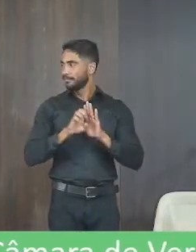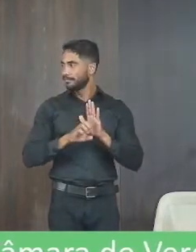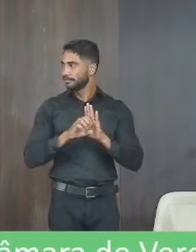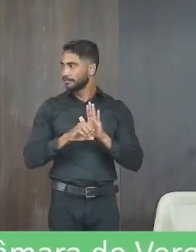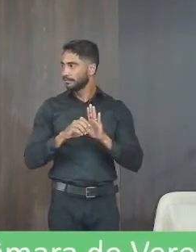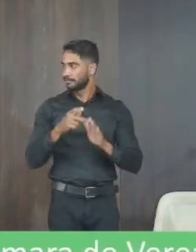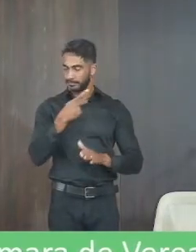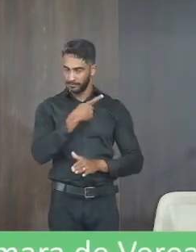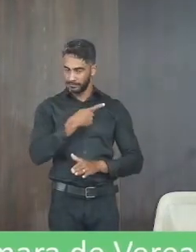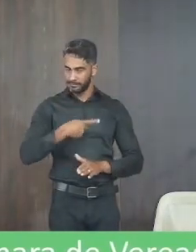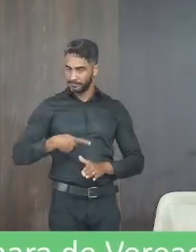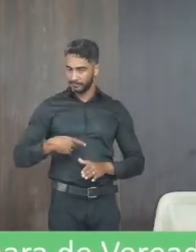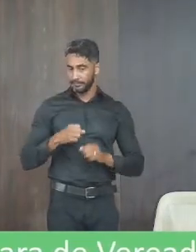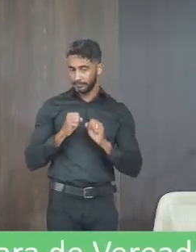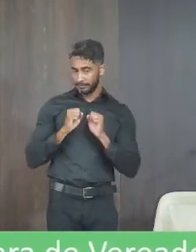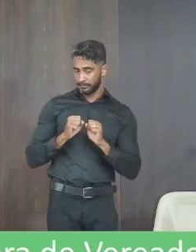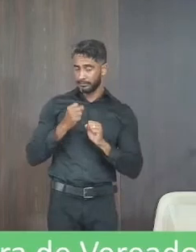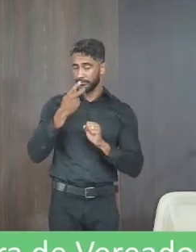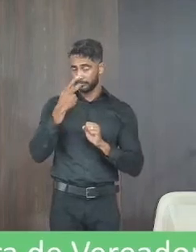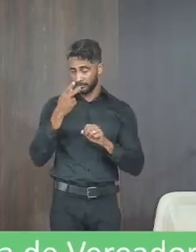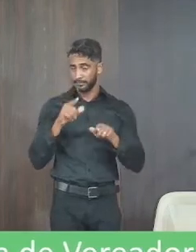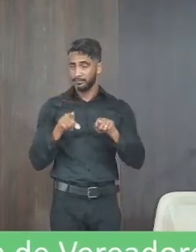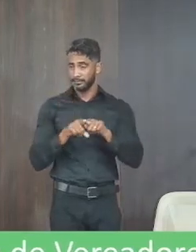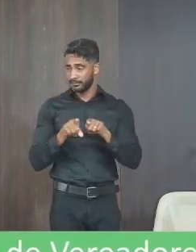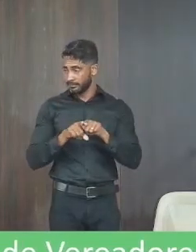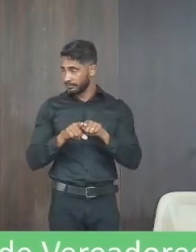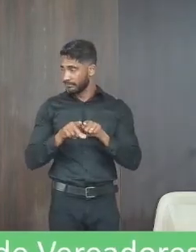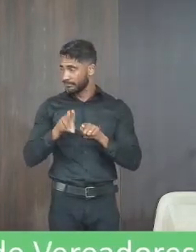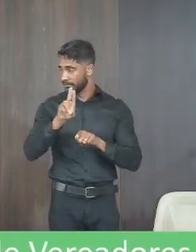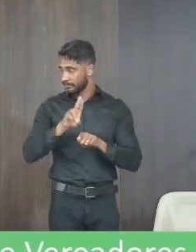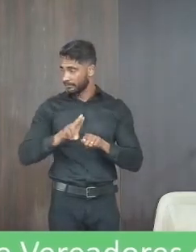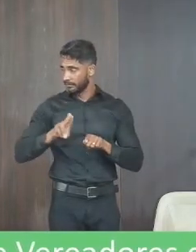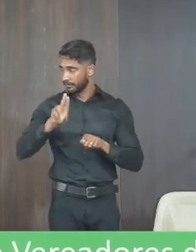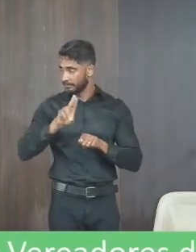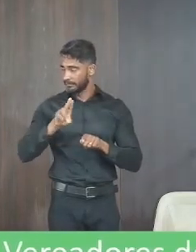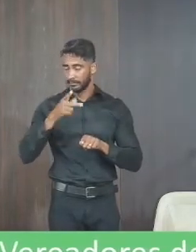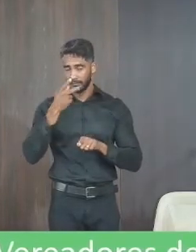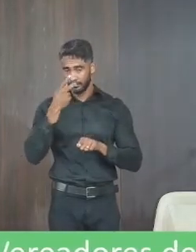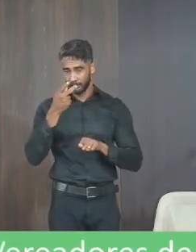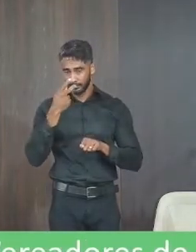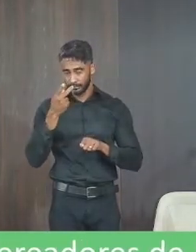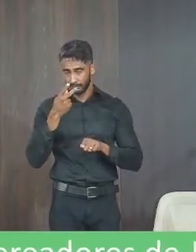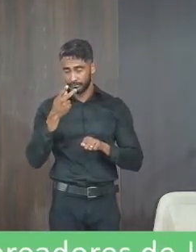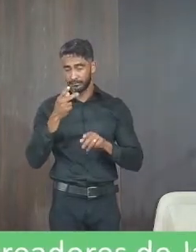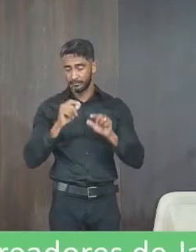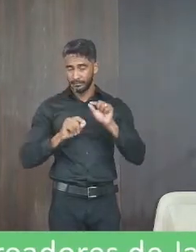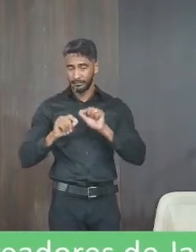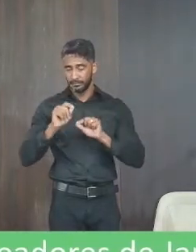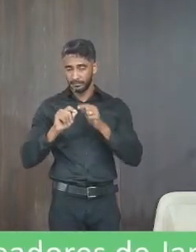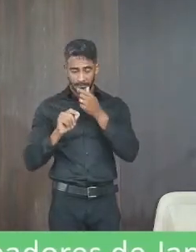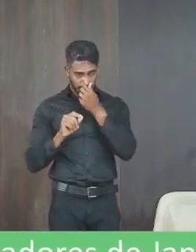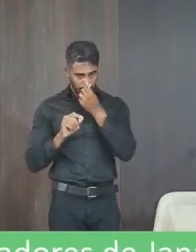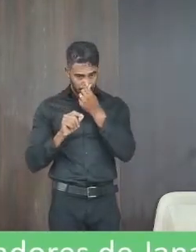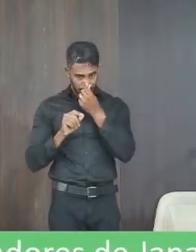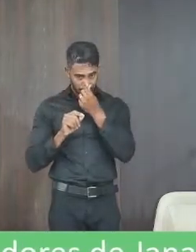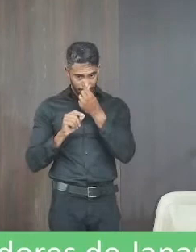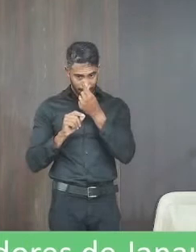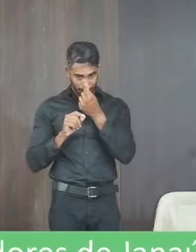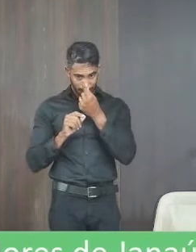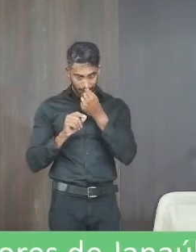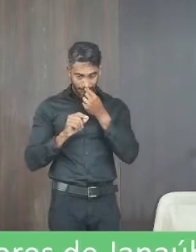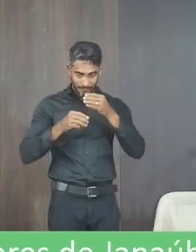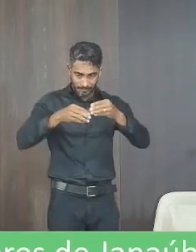presidente me permitir eu gostaria também além de usar minha fala a respeito a respeito do